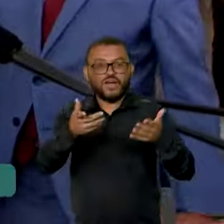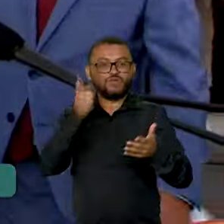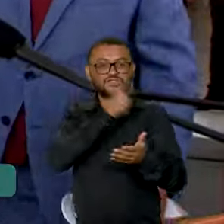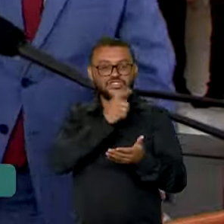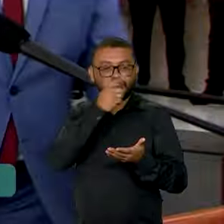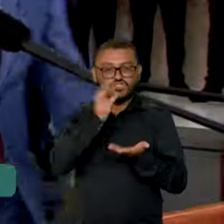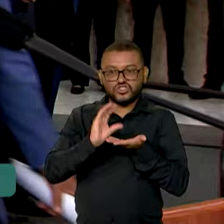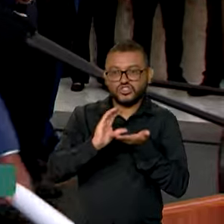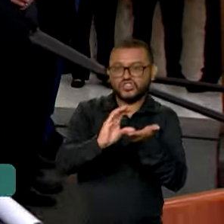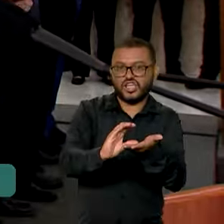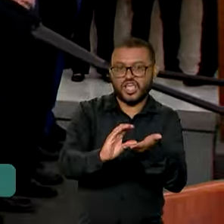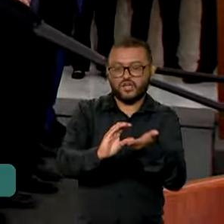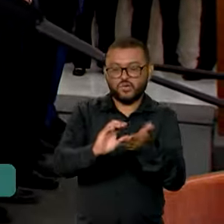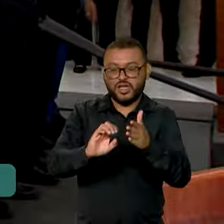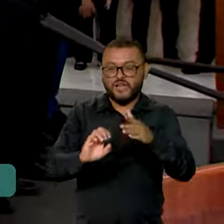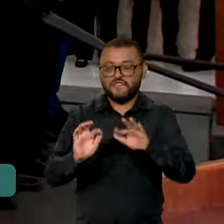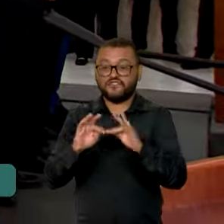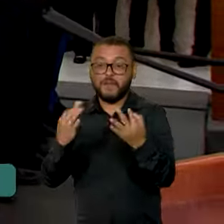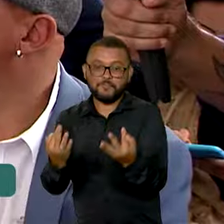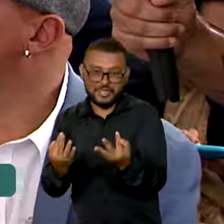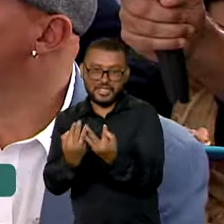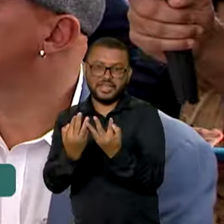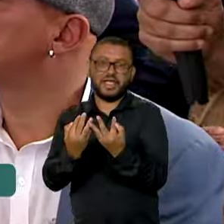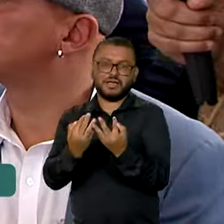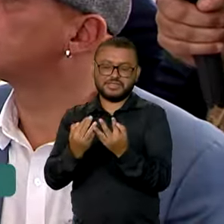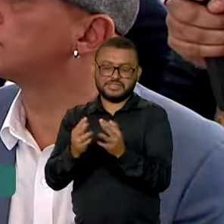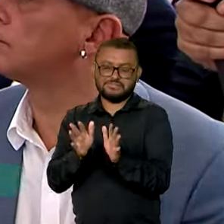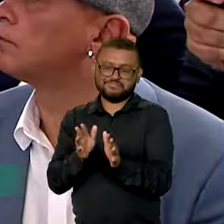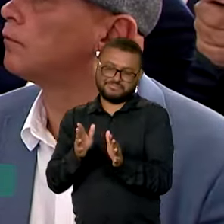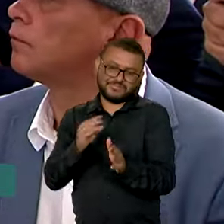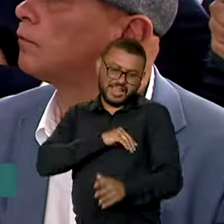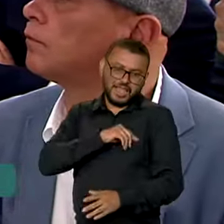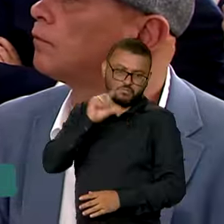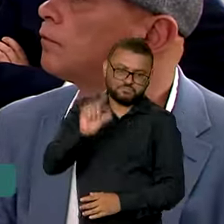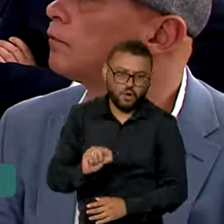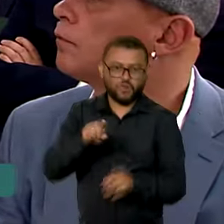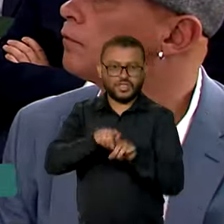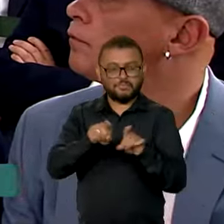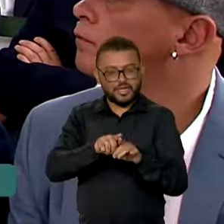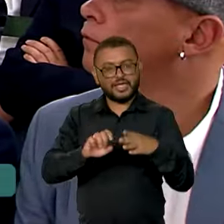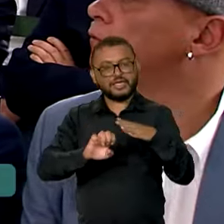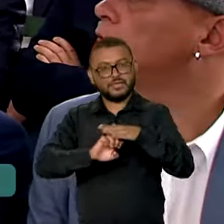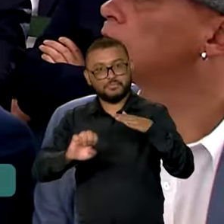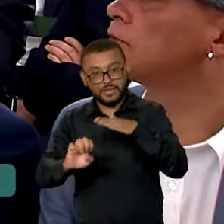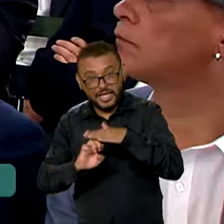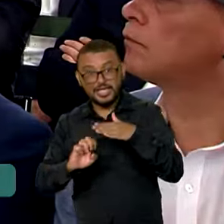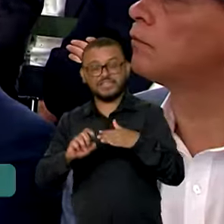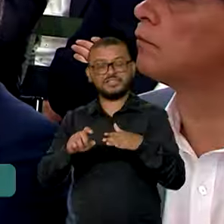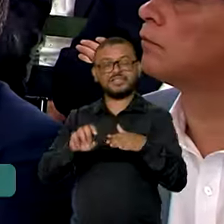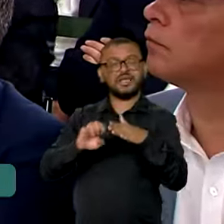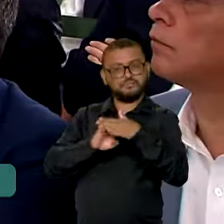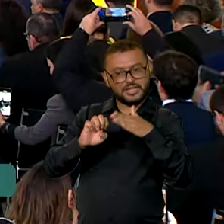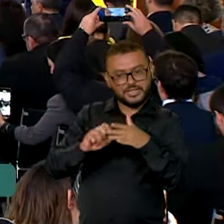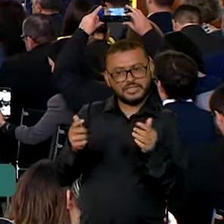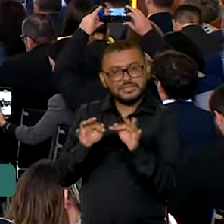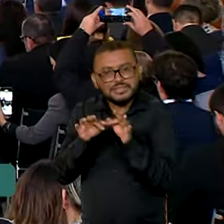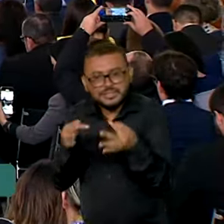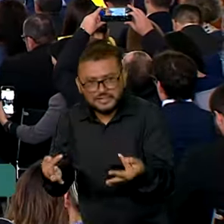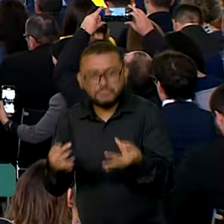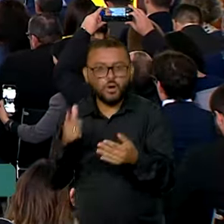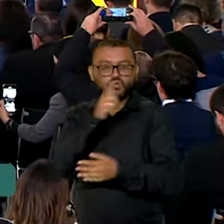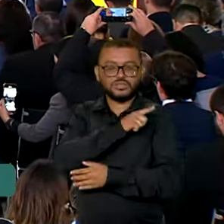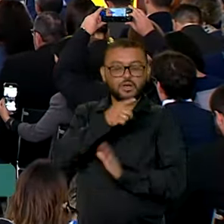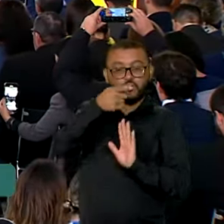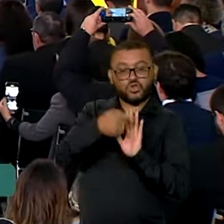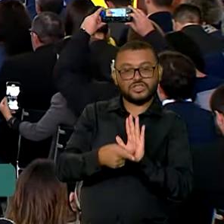para pequenos negócios e famílias de baixa renda, além de facilitar a renegociação de dívidas de microempreendedores. O